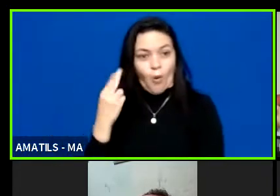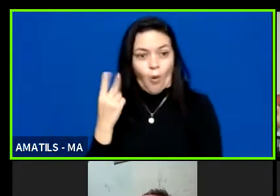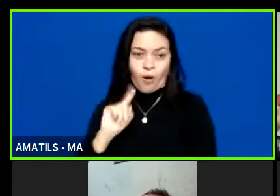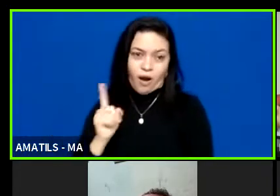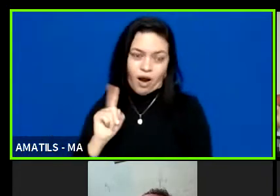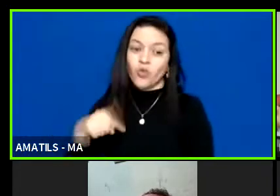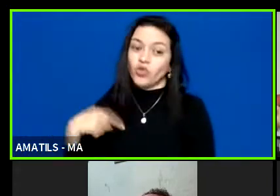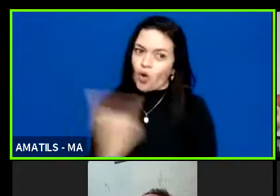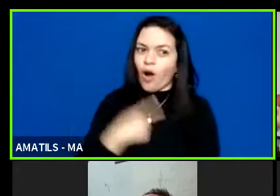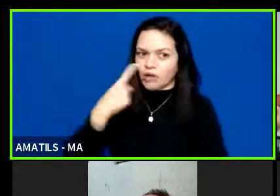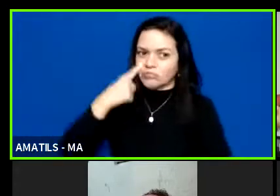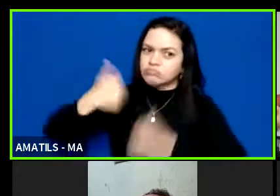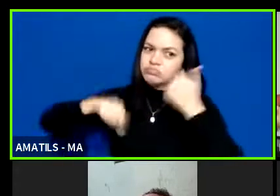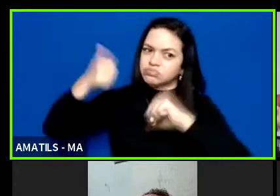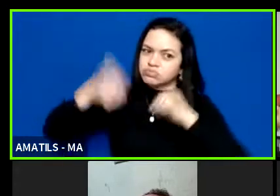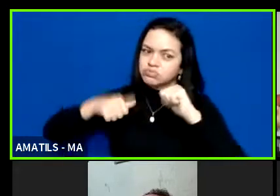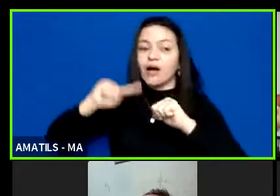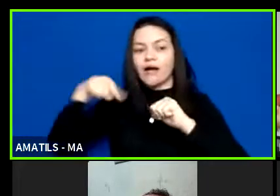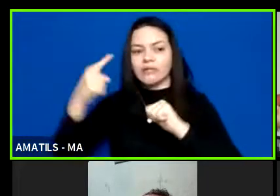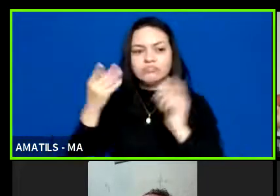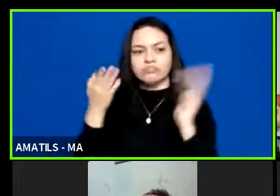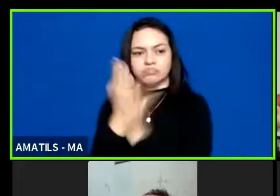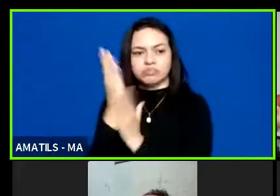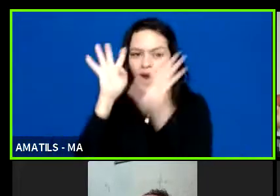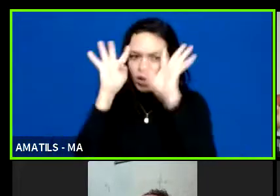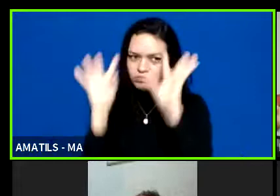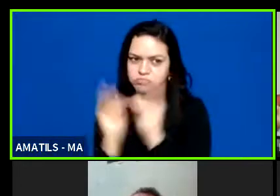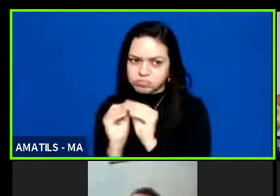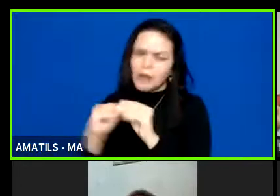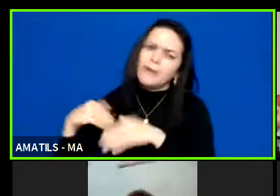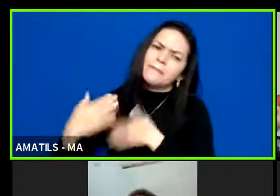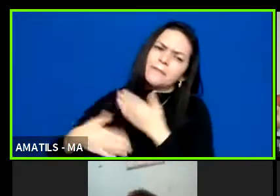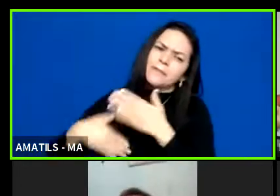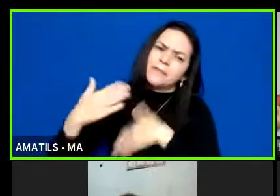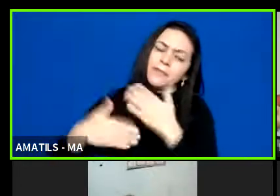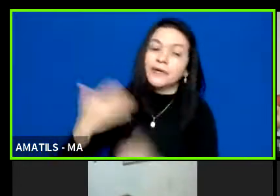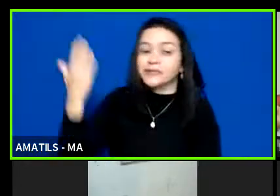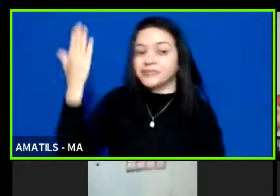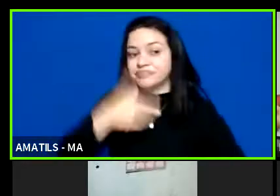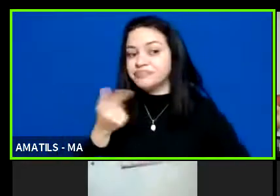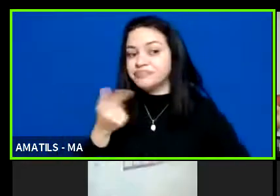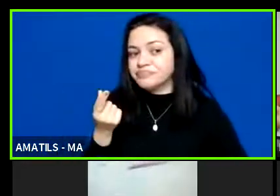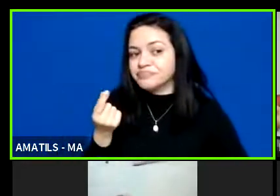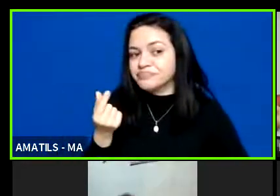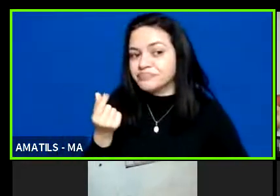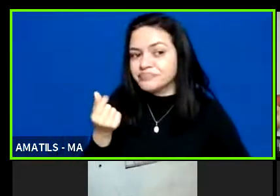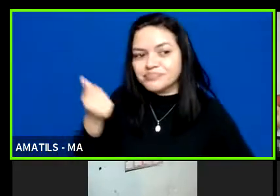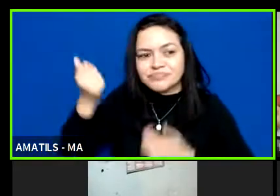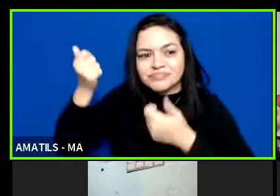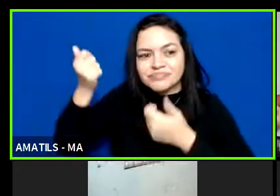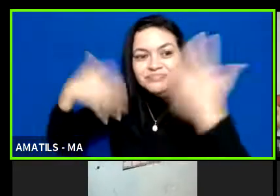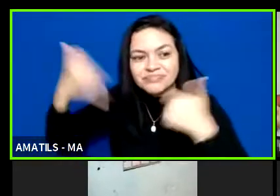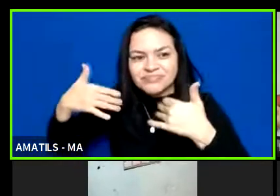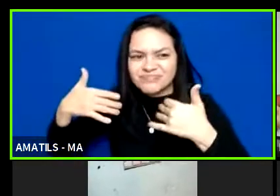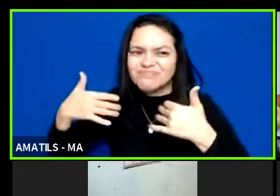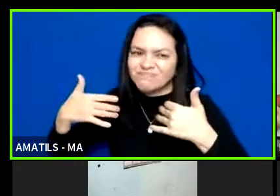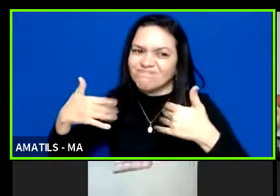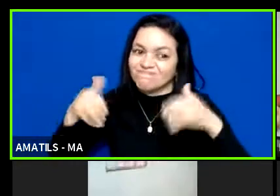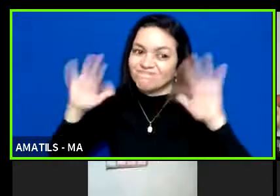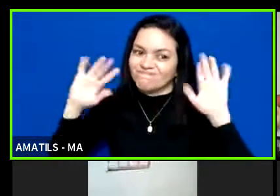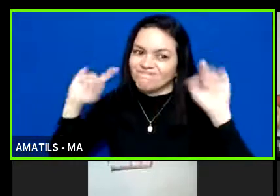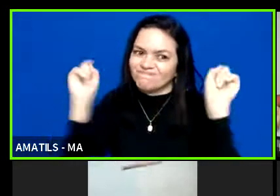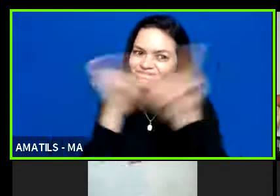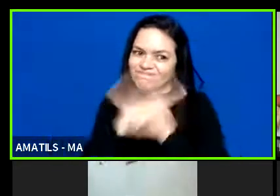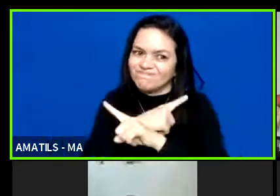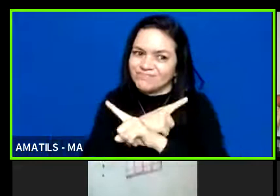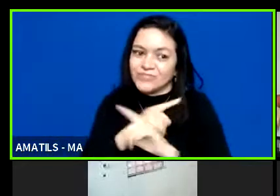a sua aprovação e se conclui esse processo todo com a prestação de contas essa talvez seja a parte mais difícil tudo